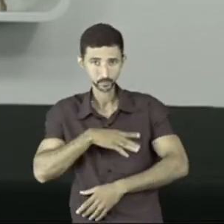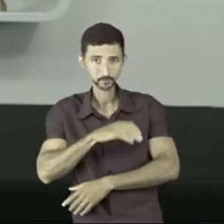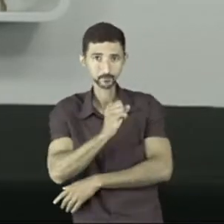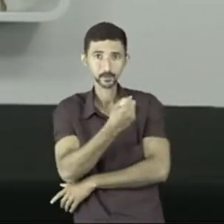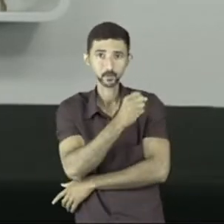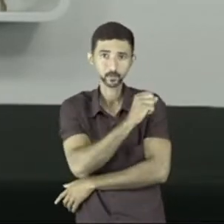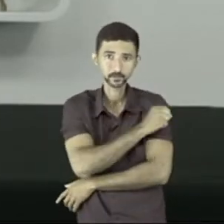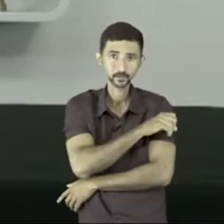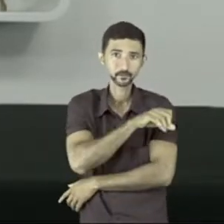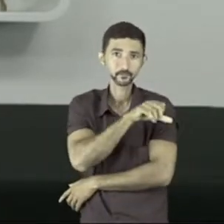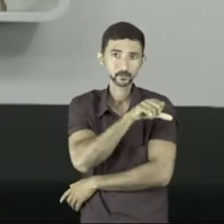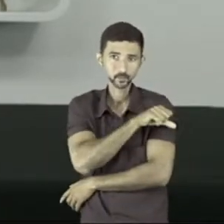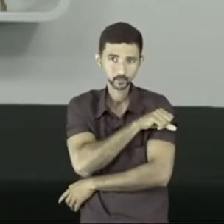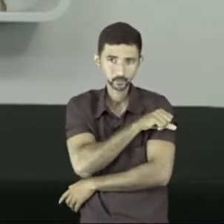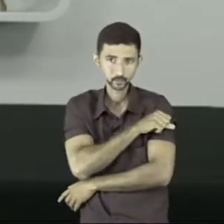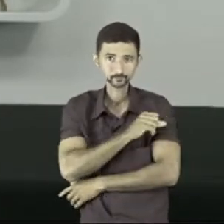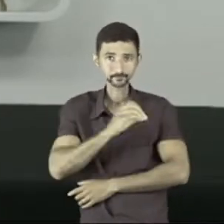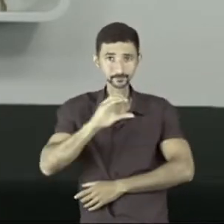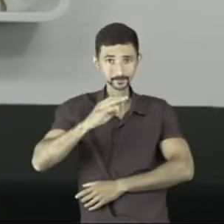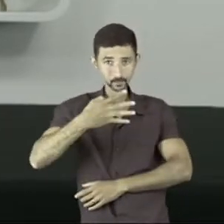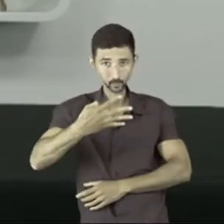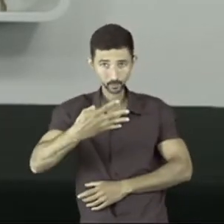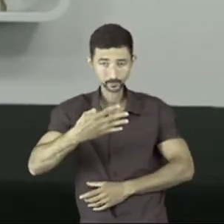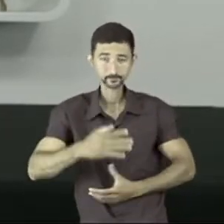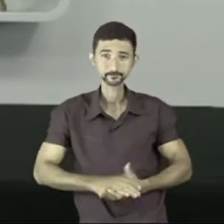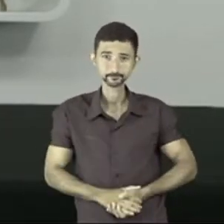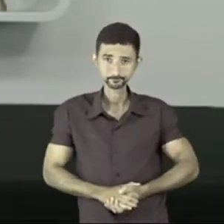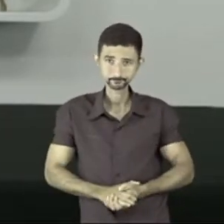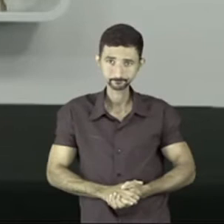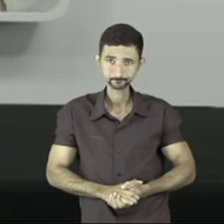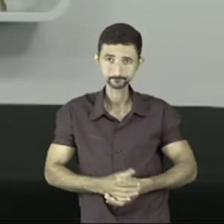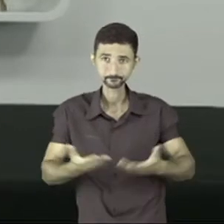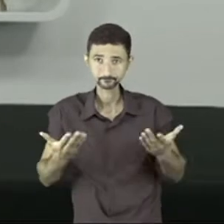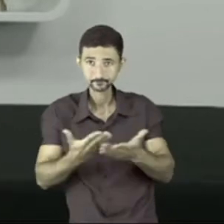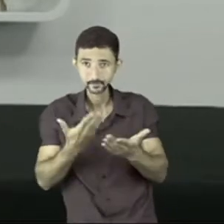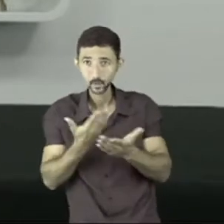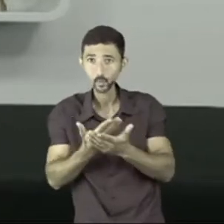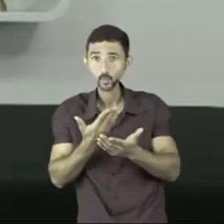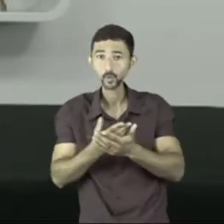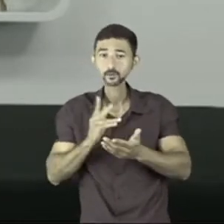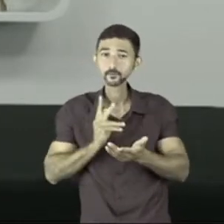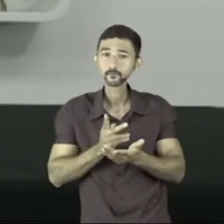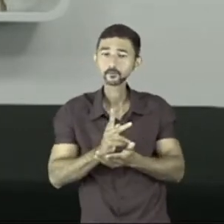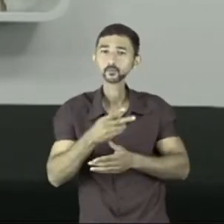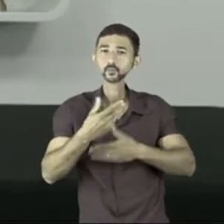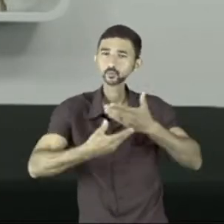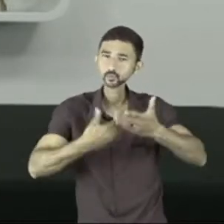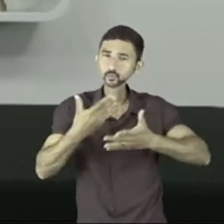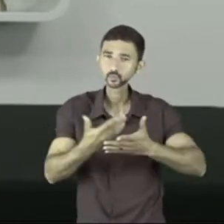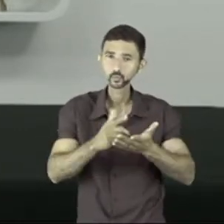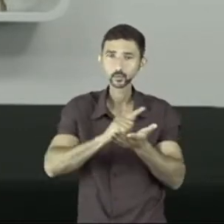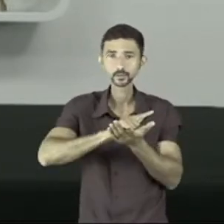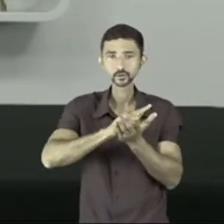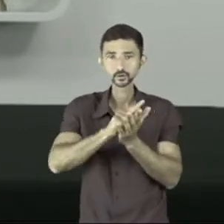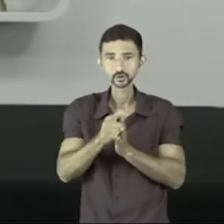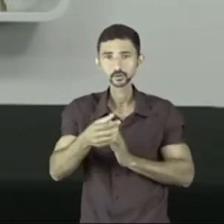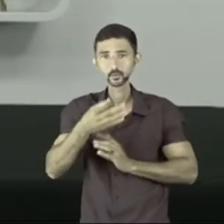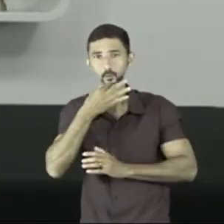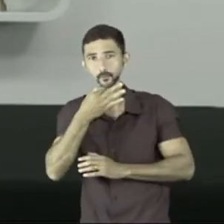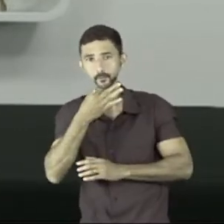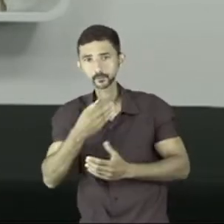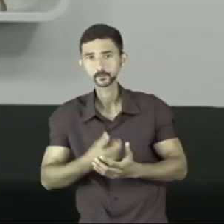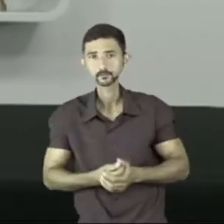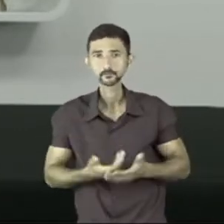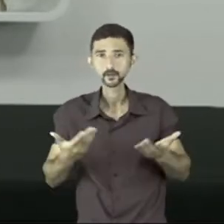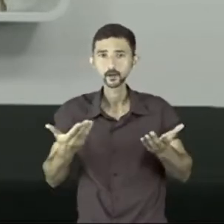oitavos e nonos anos, que é o ciclo 4, na rede municipal. Nessa aula nós vamos continuar falando dos gêneros opinativos